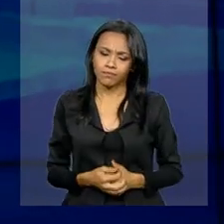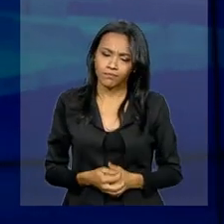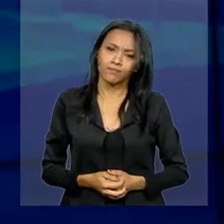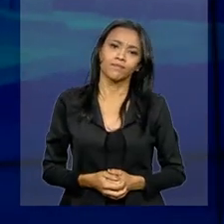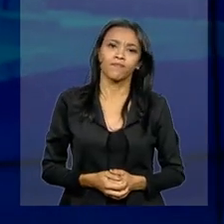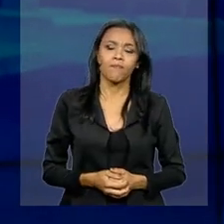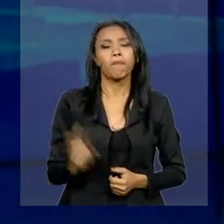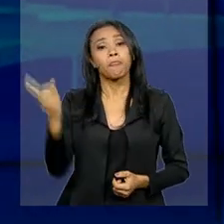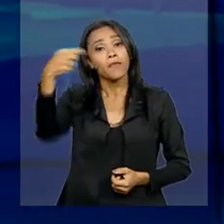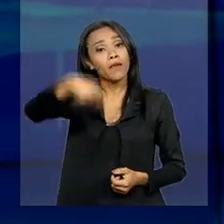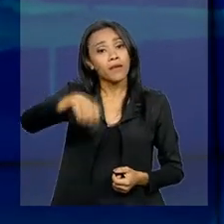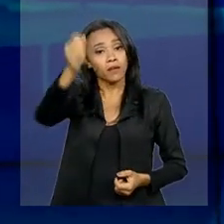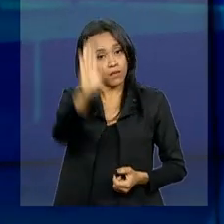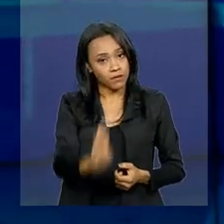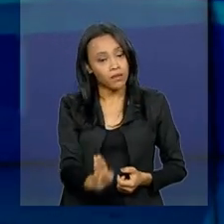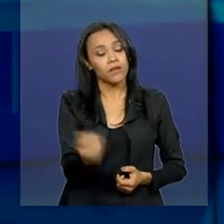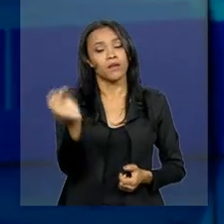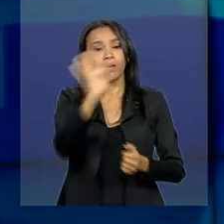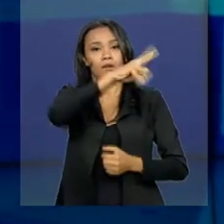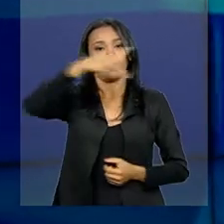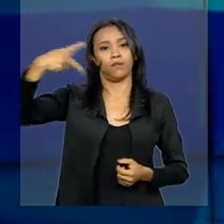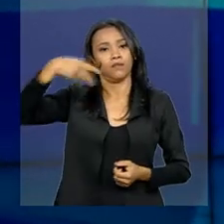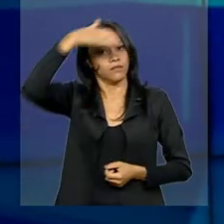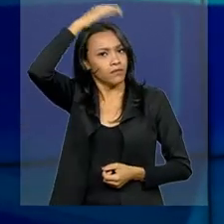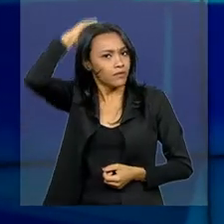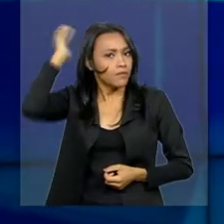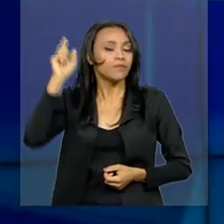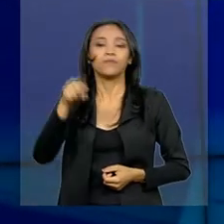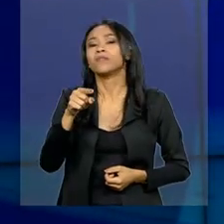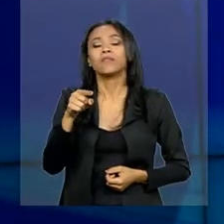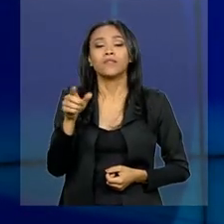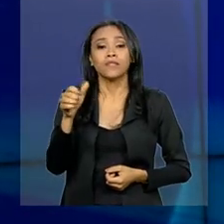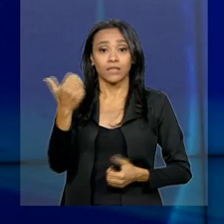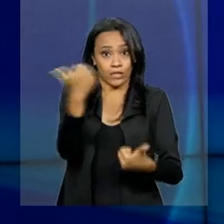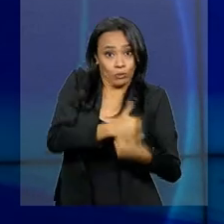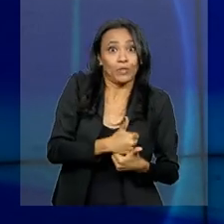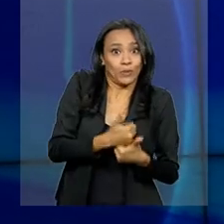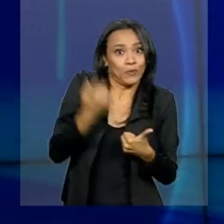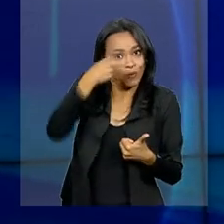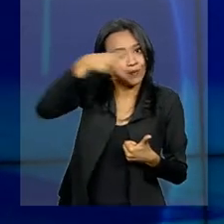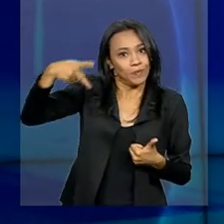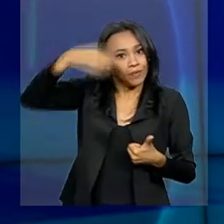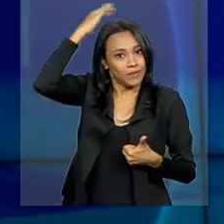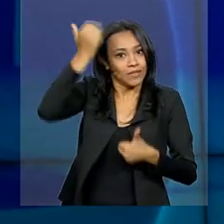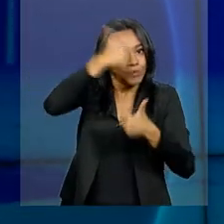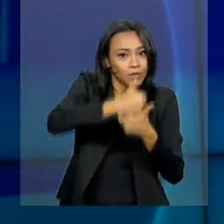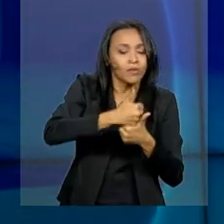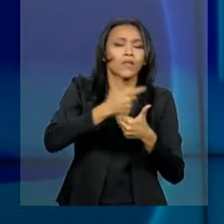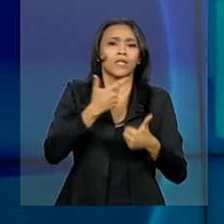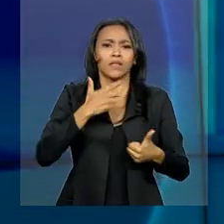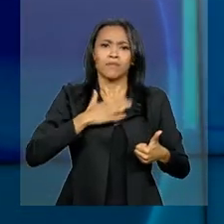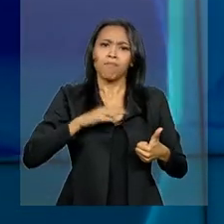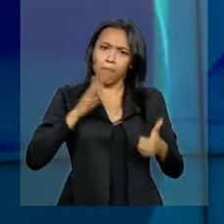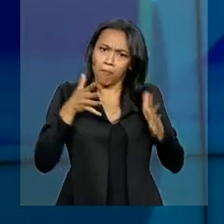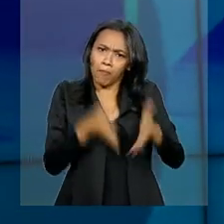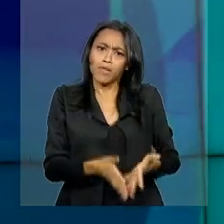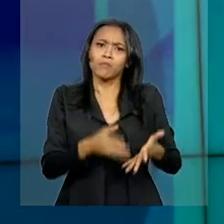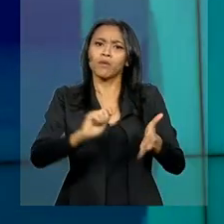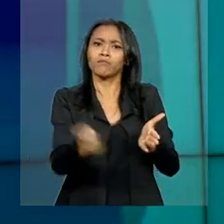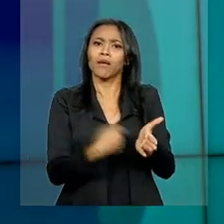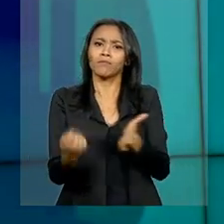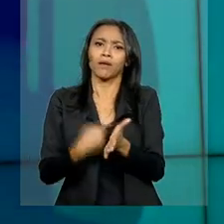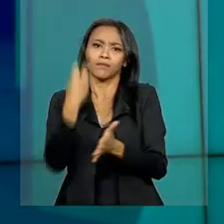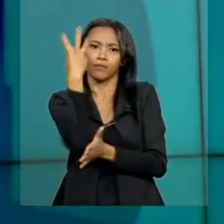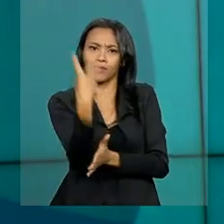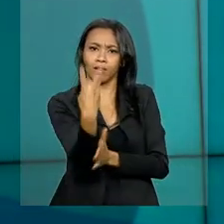E aqui no Brasil, o presidente da República, em exercício, Dias Toffoli, participou agora há pouco de uma cerimônia de sanção de três projetos de